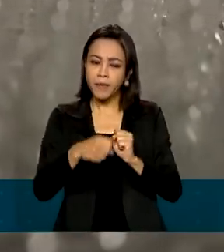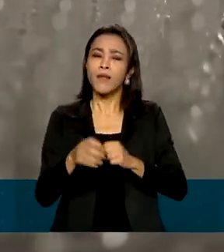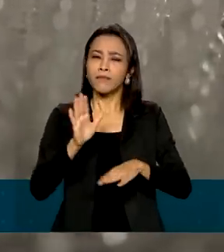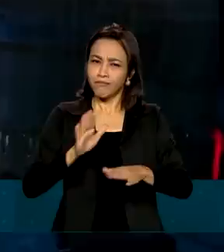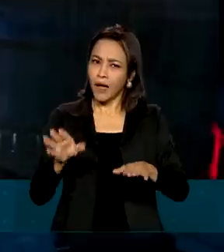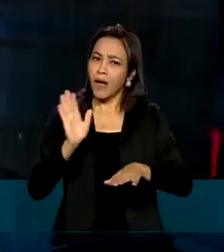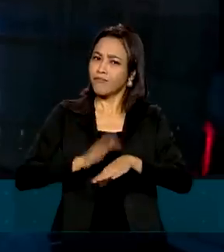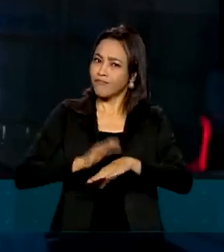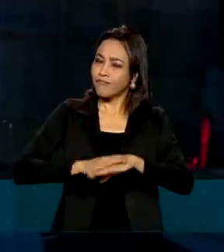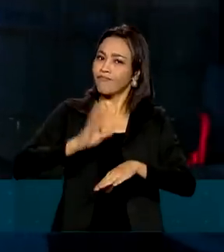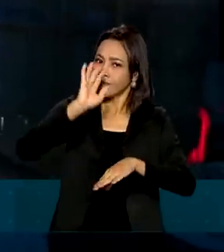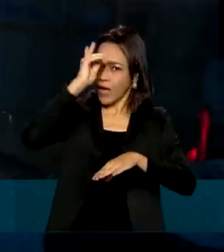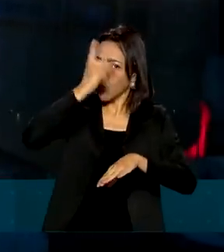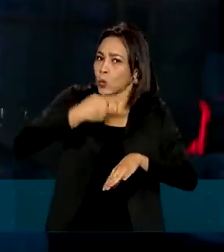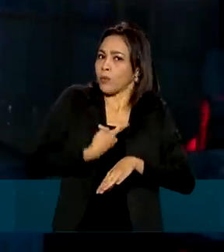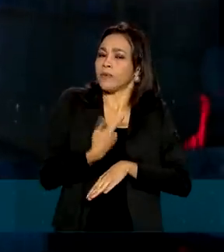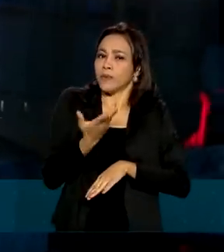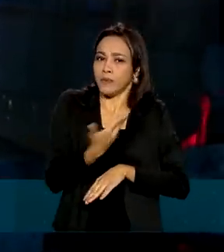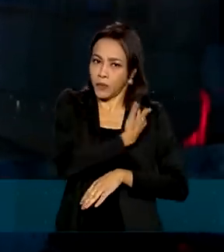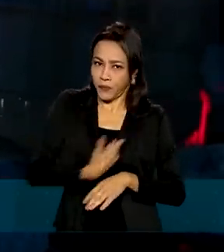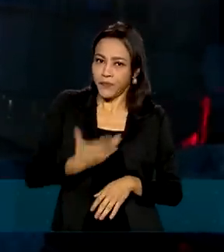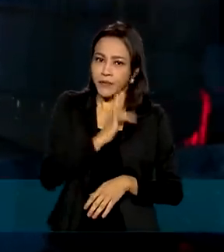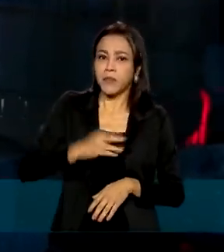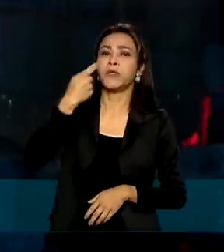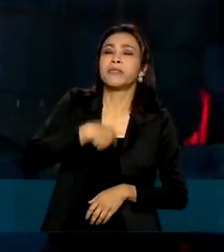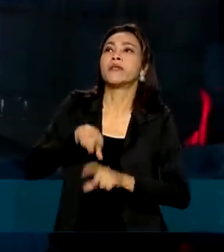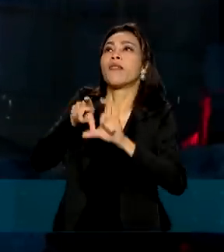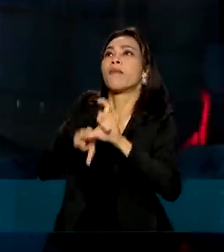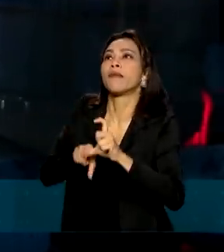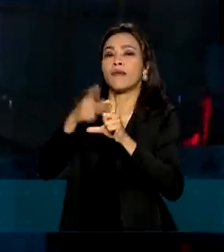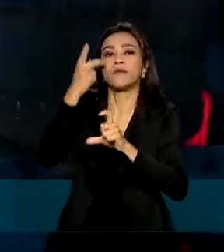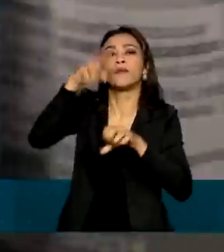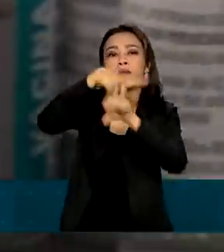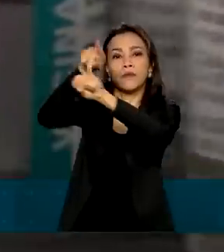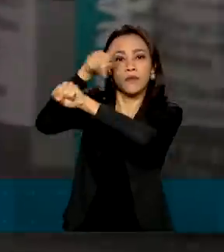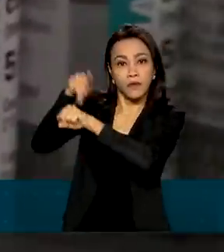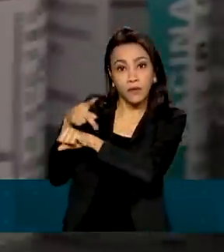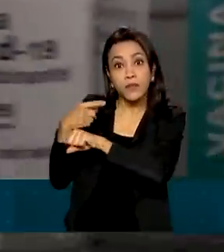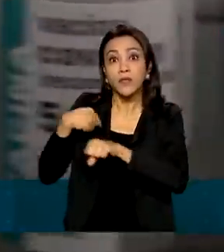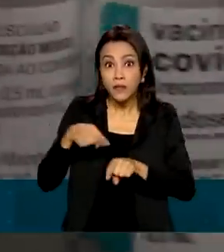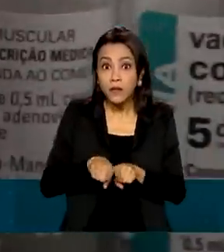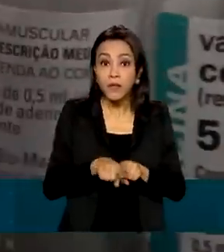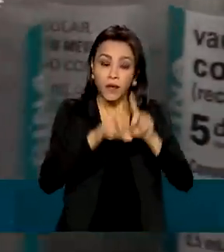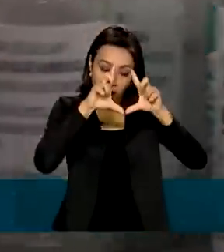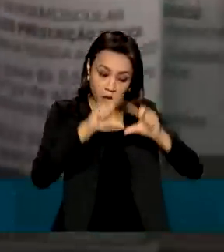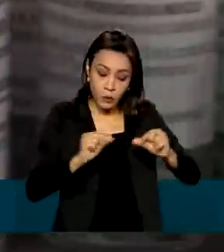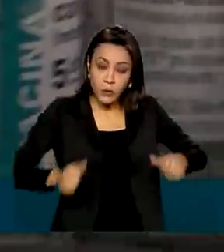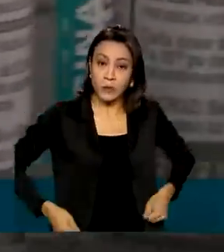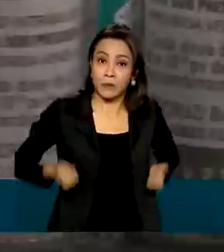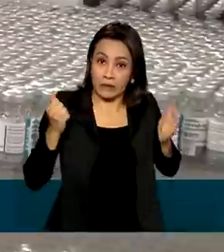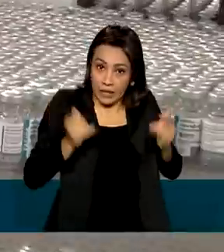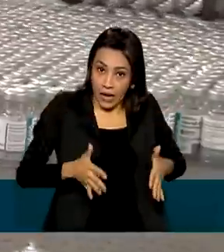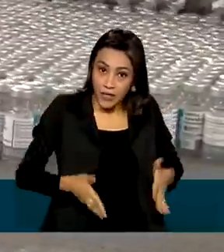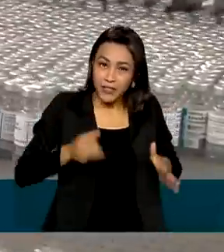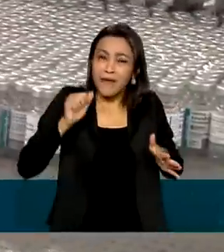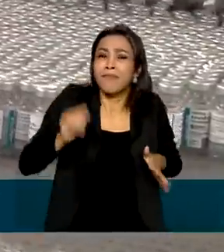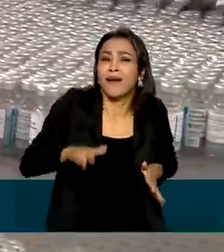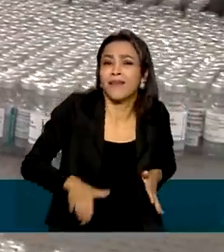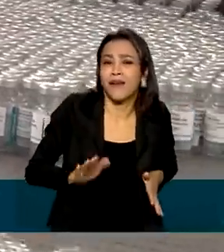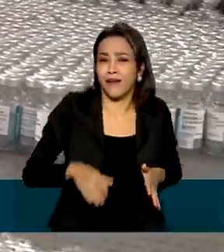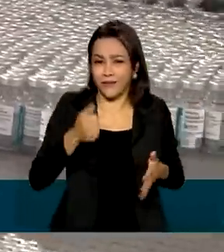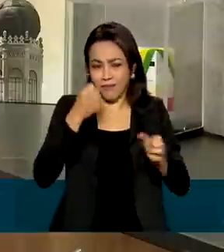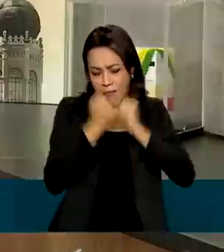o governo federal, que não precisa depender de outros países. E ainda reduz os gastos, porque é mais barato fabricar do que